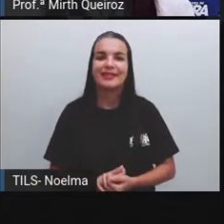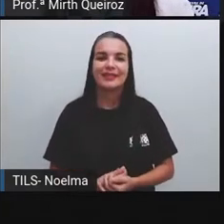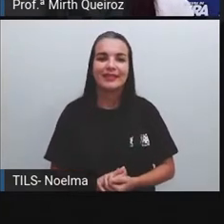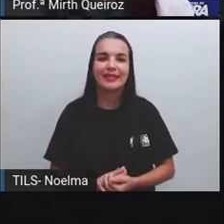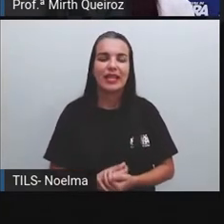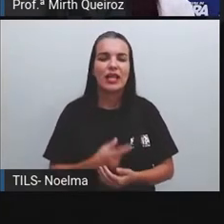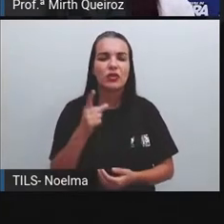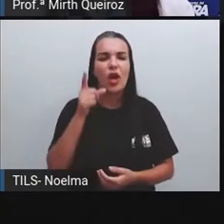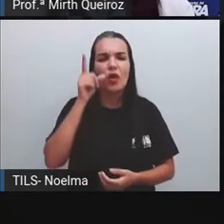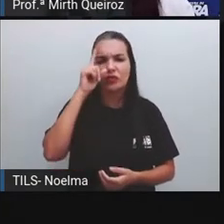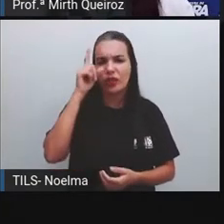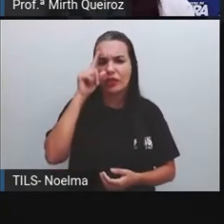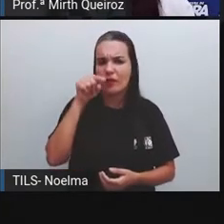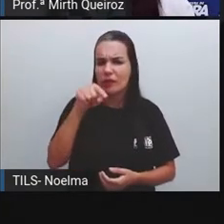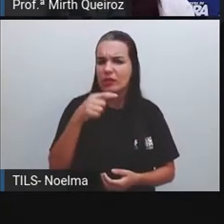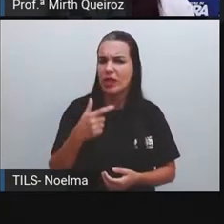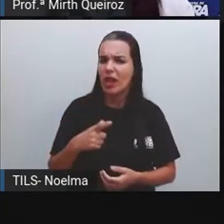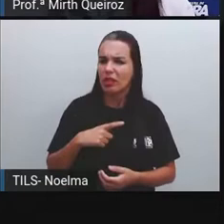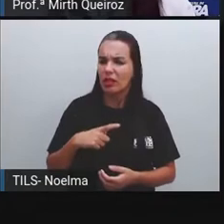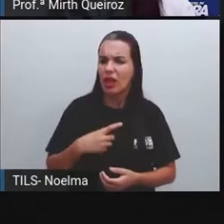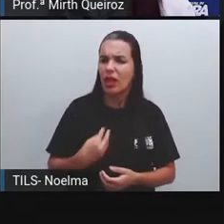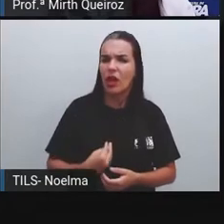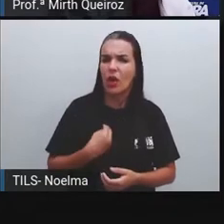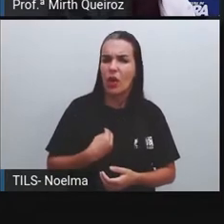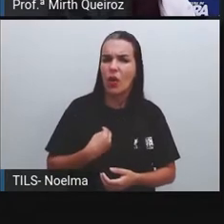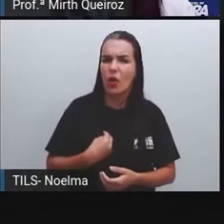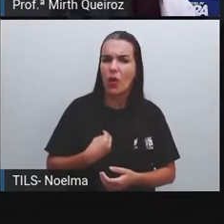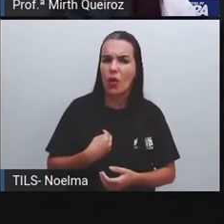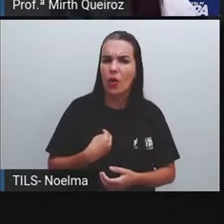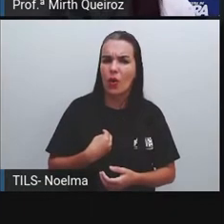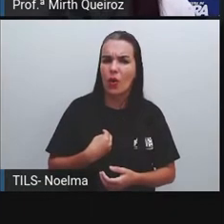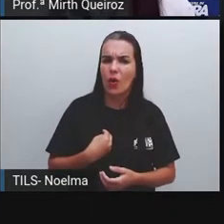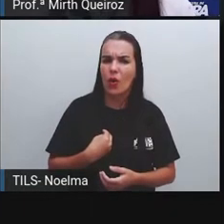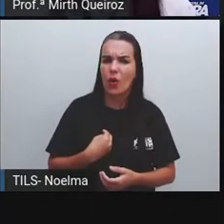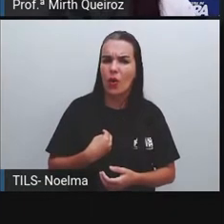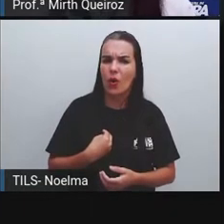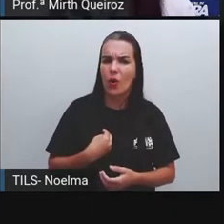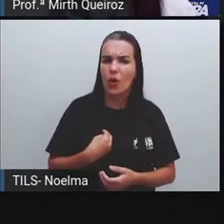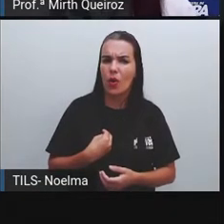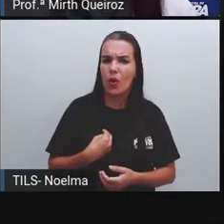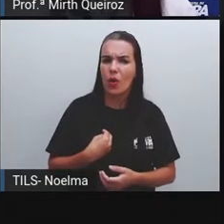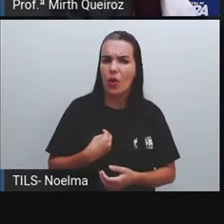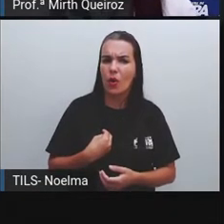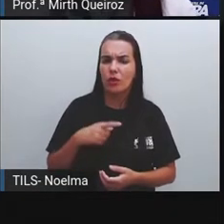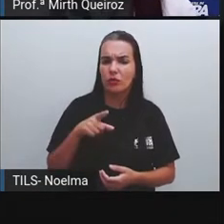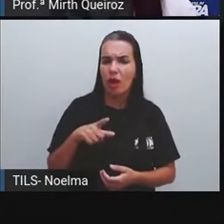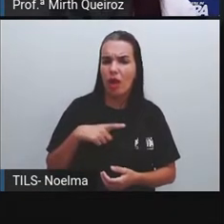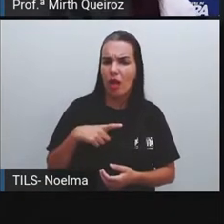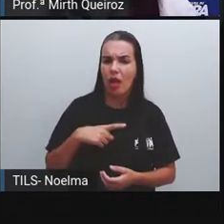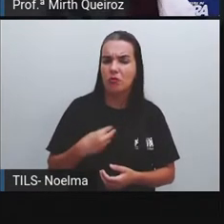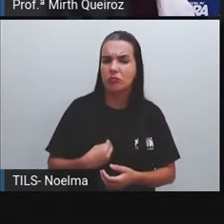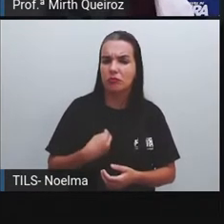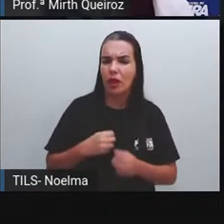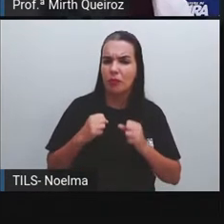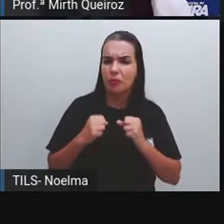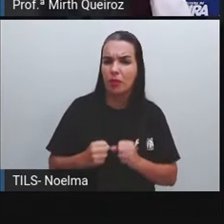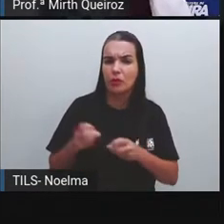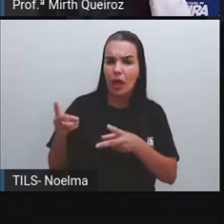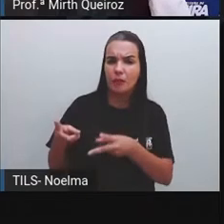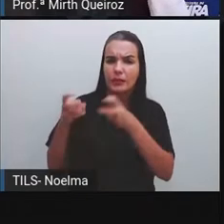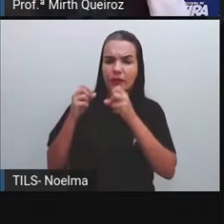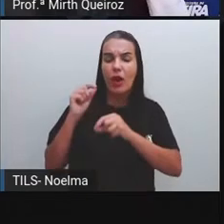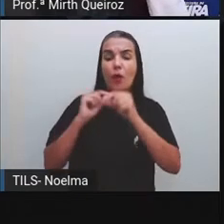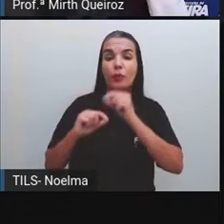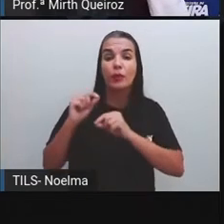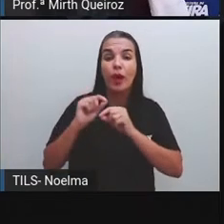No seu dia a dia, você também pode observar paisagens